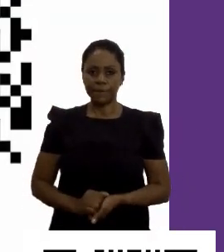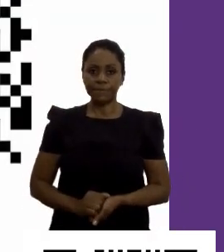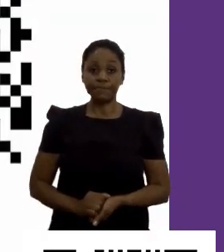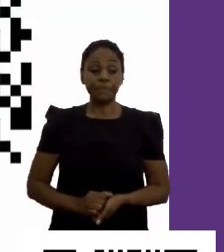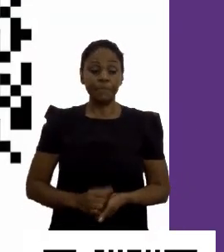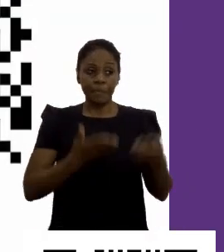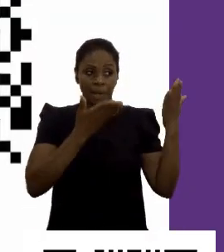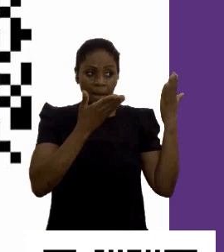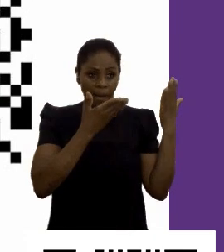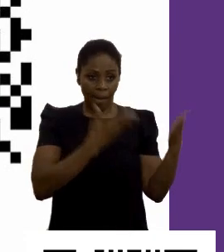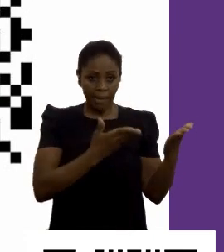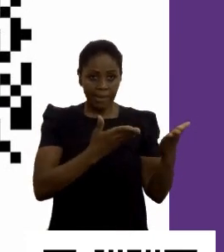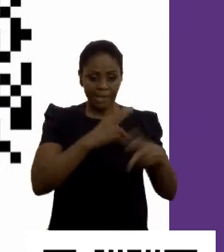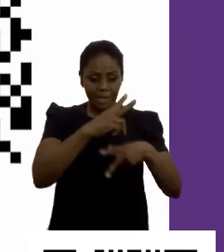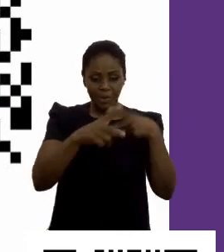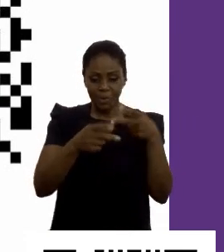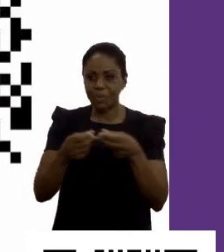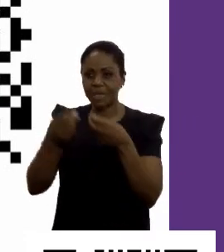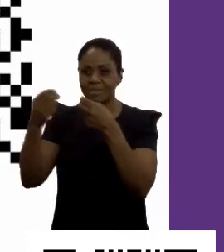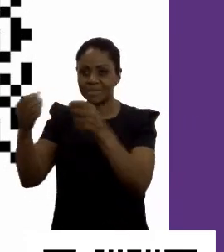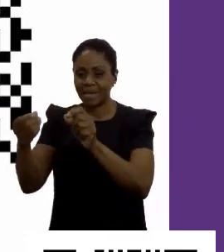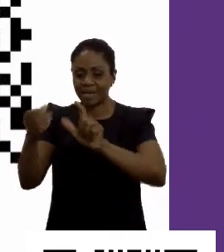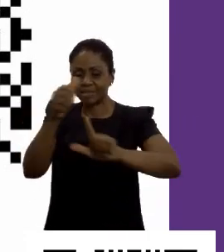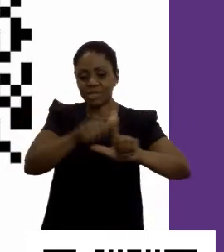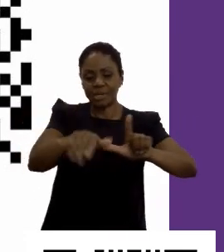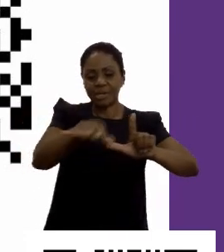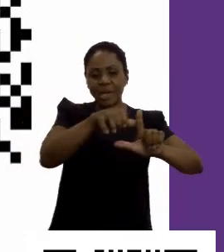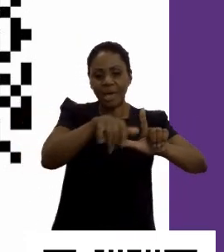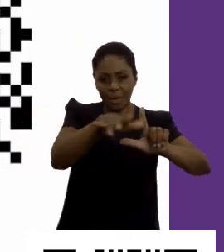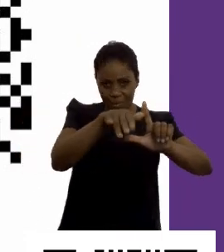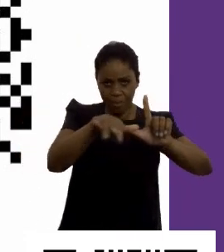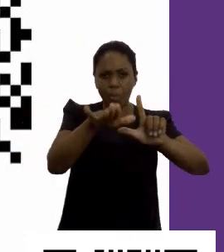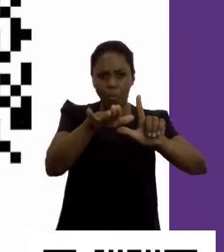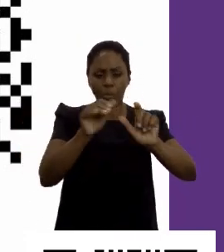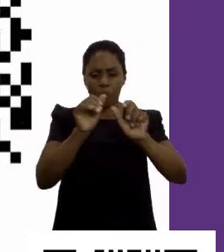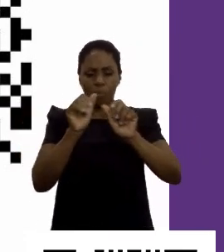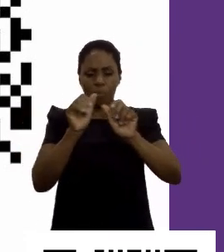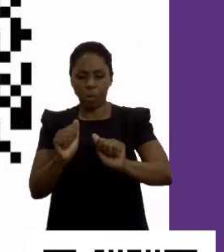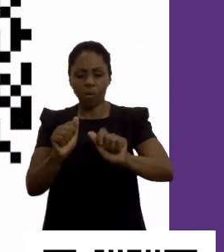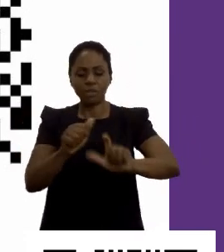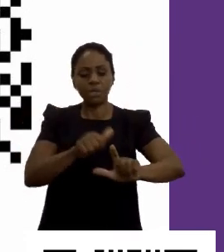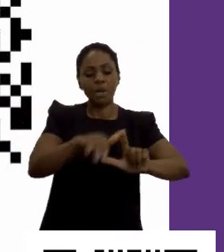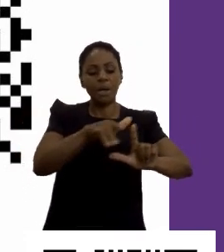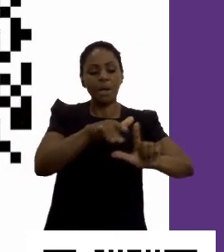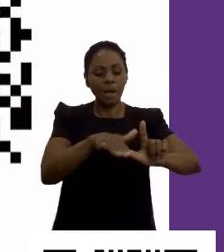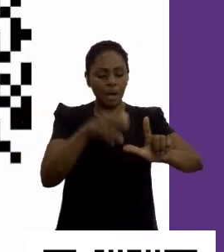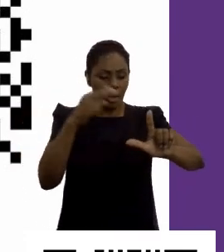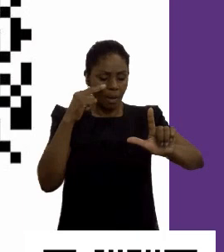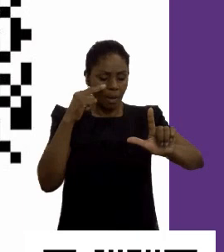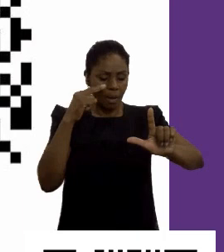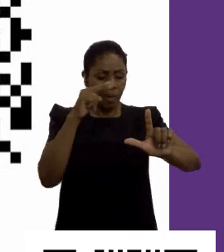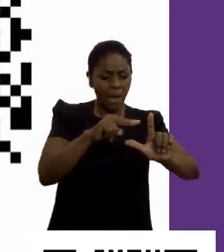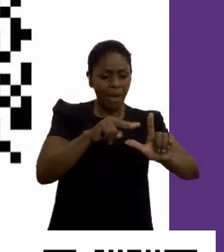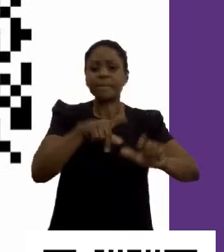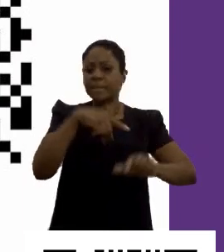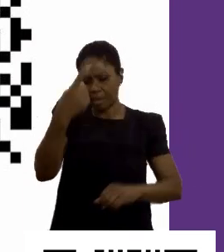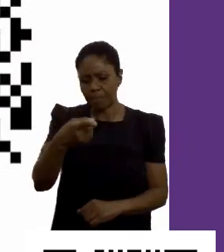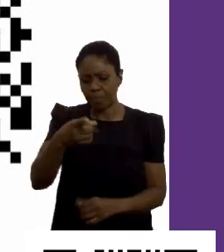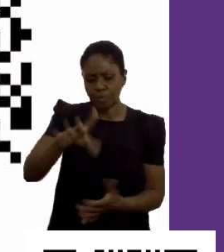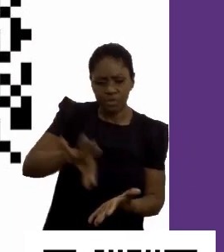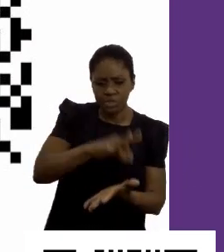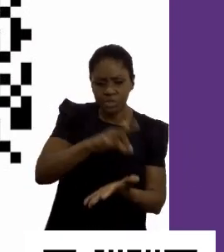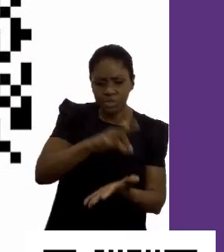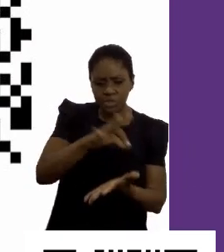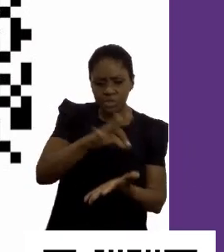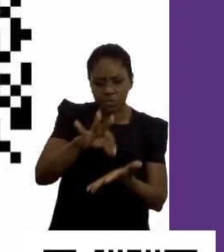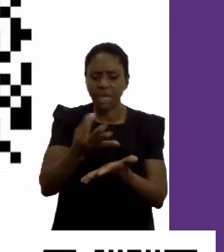Aqui, a cortesia que eu prometi. Então, vocês podem acessar. Não precisam preencher agora, depois vocês preenchem com calma,